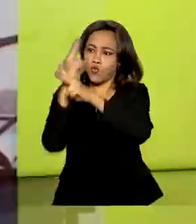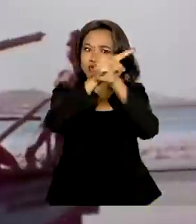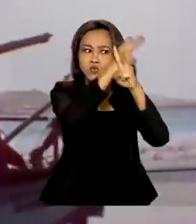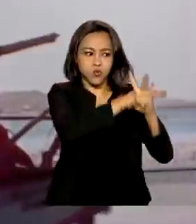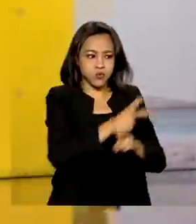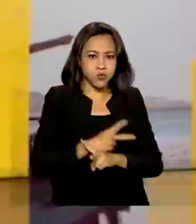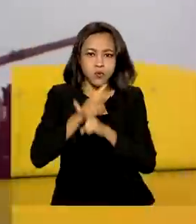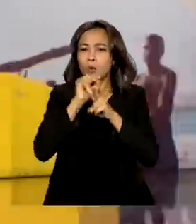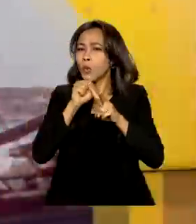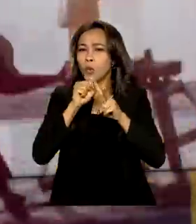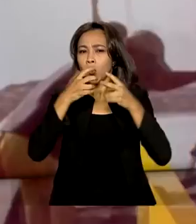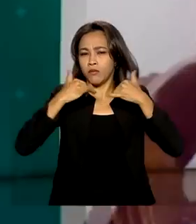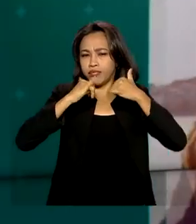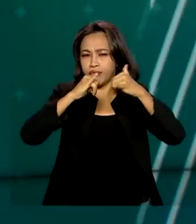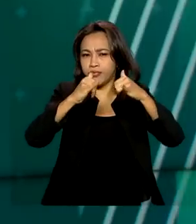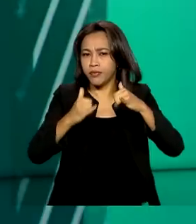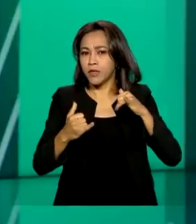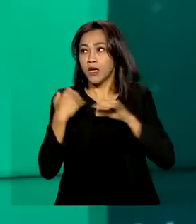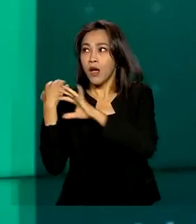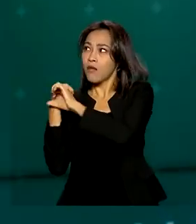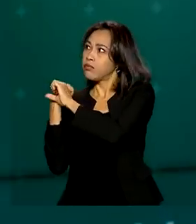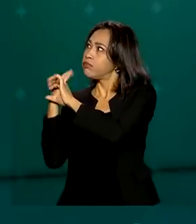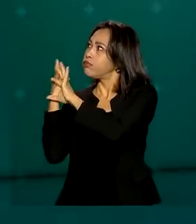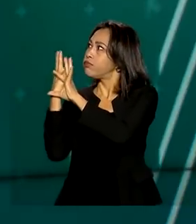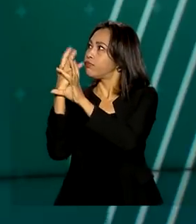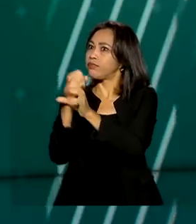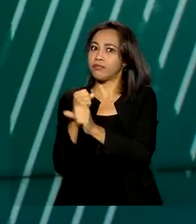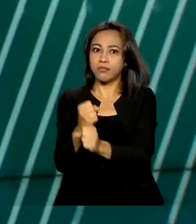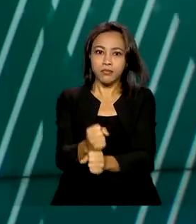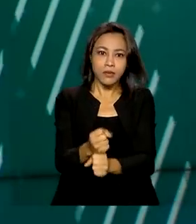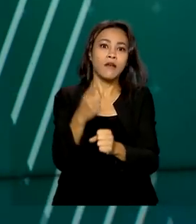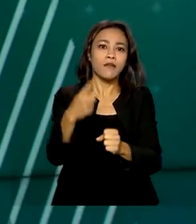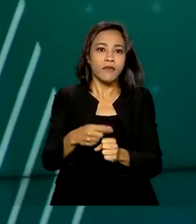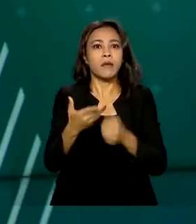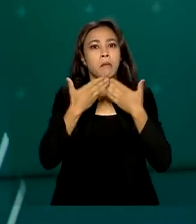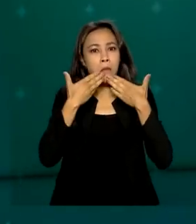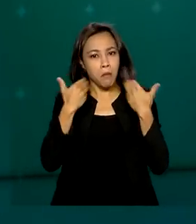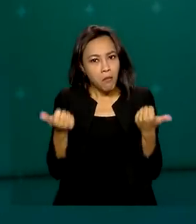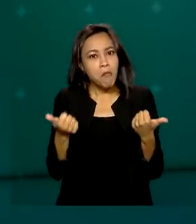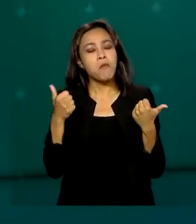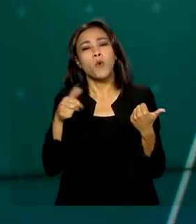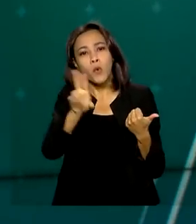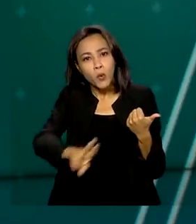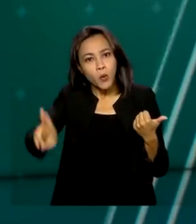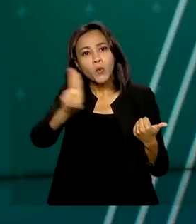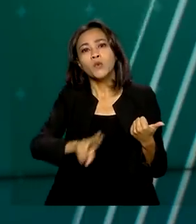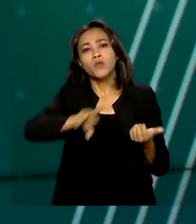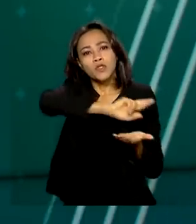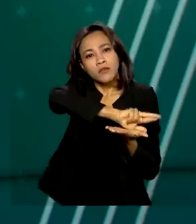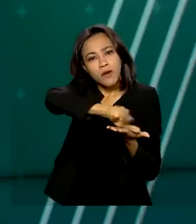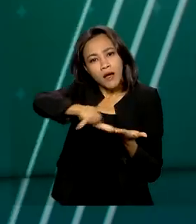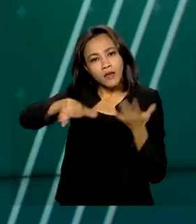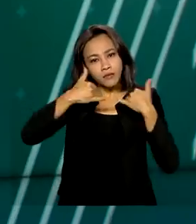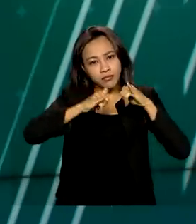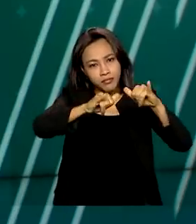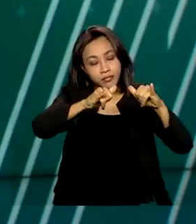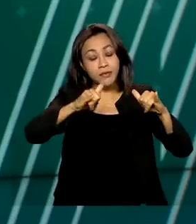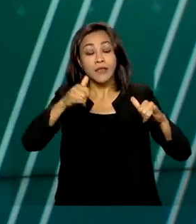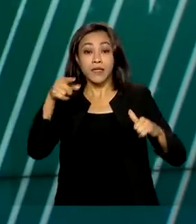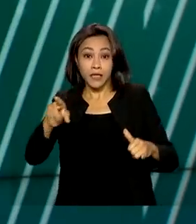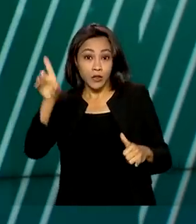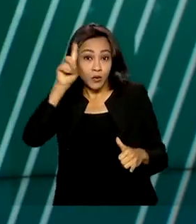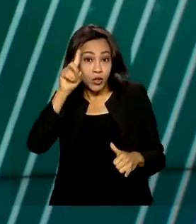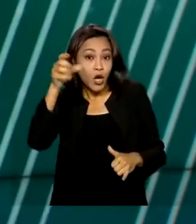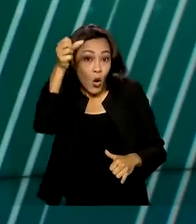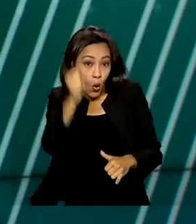Nos últimos anos, o Brasil vem diversificando a matriz energética e tem aumentado o uso de fontes renováveis. Tanto que no dia